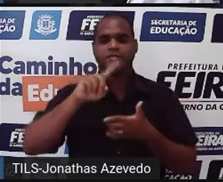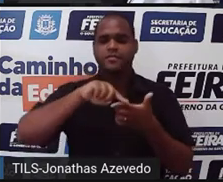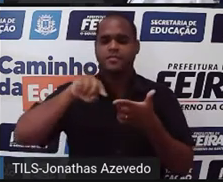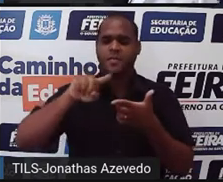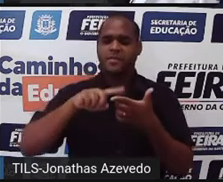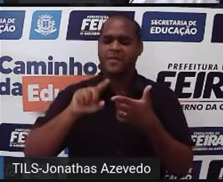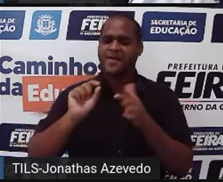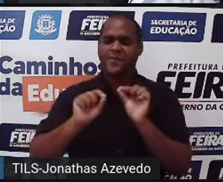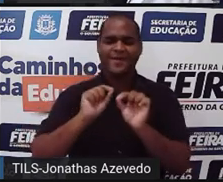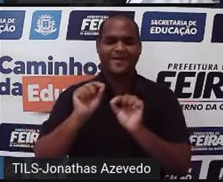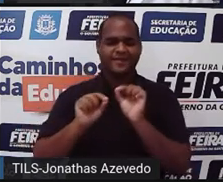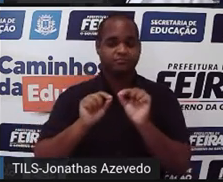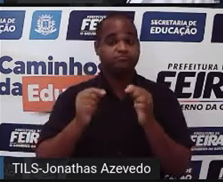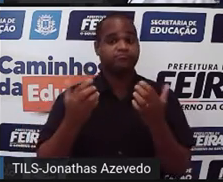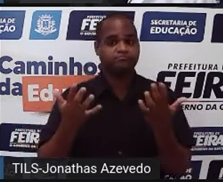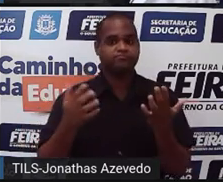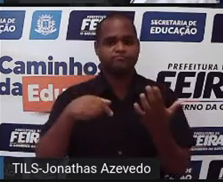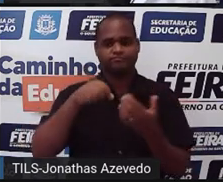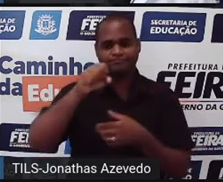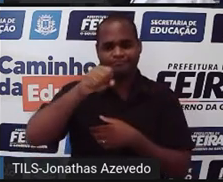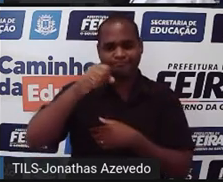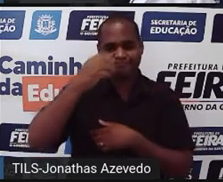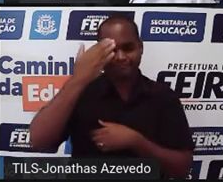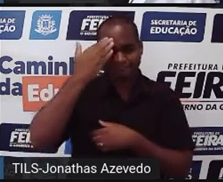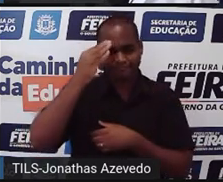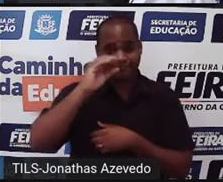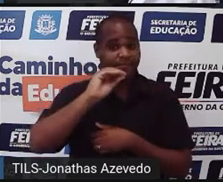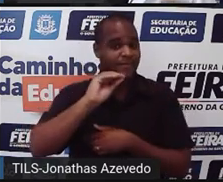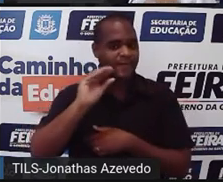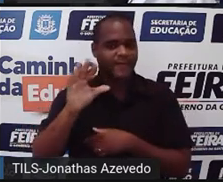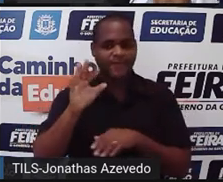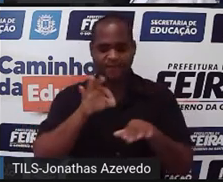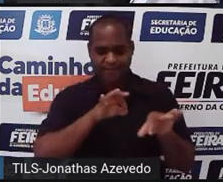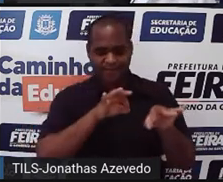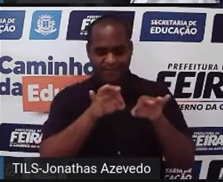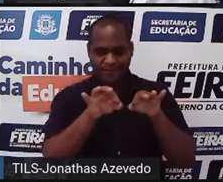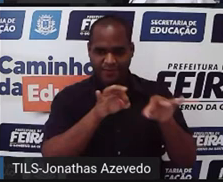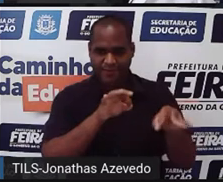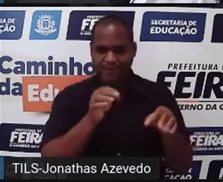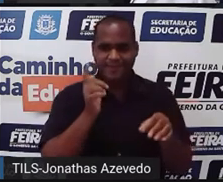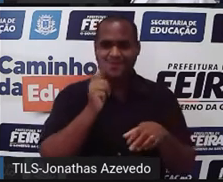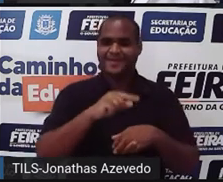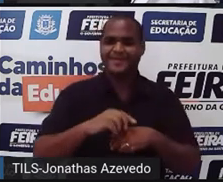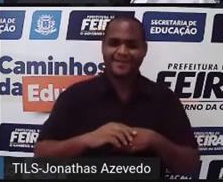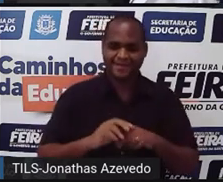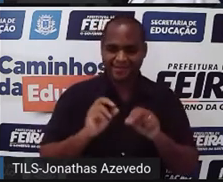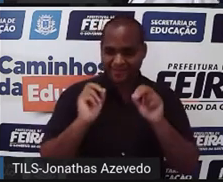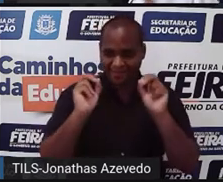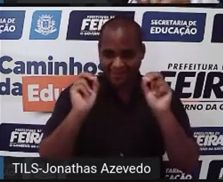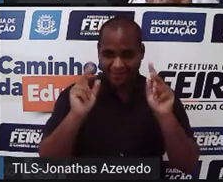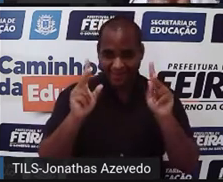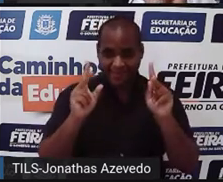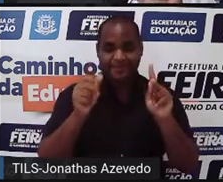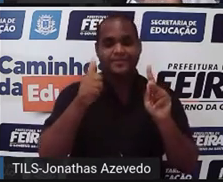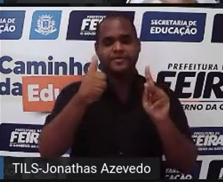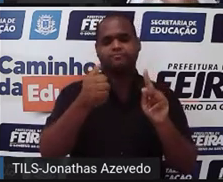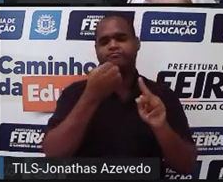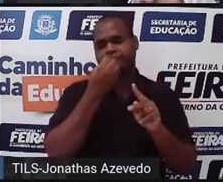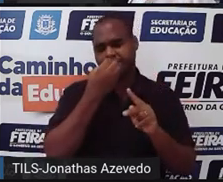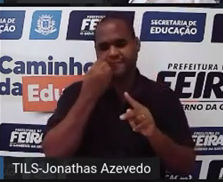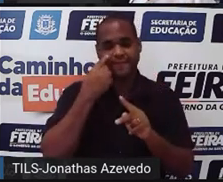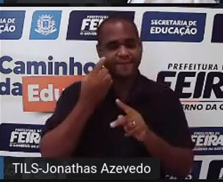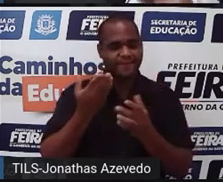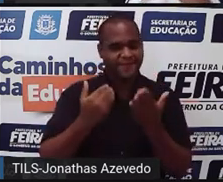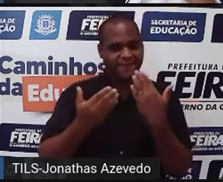bom? Porque só assim é que a gente consegue resolvê-lo. Ok? Bom, mas vamos lá.